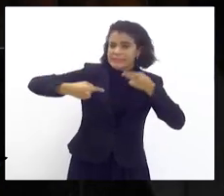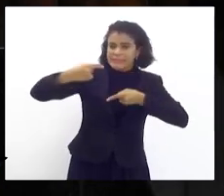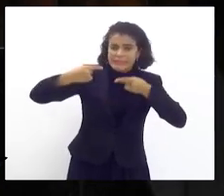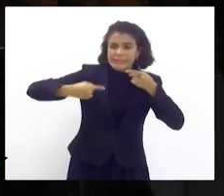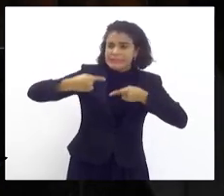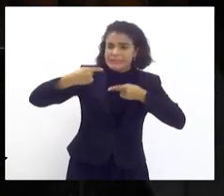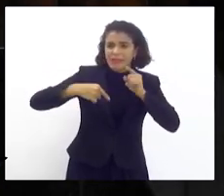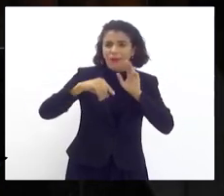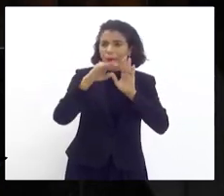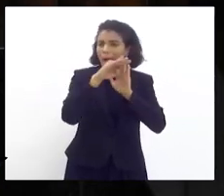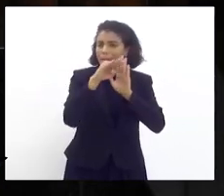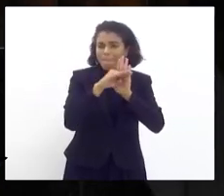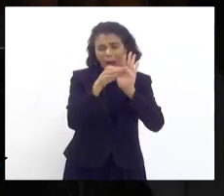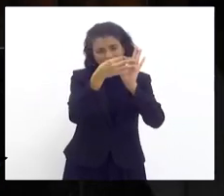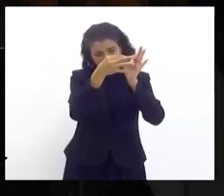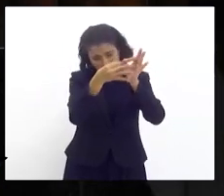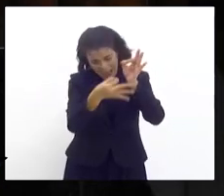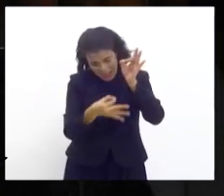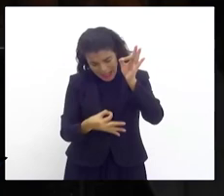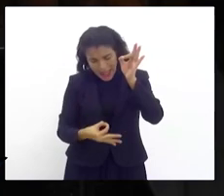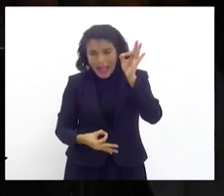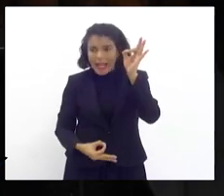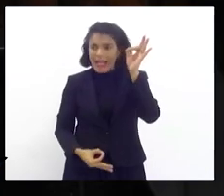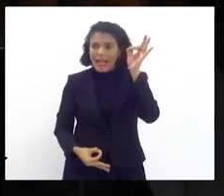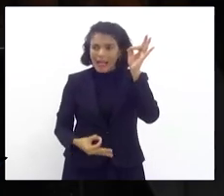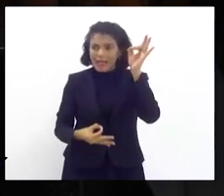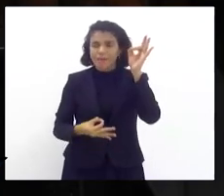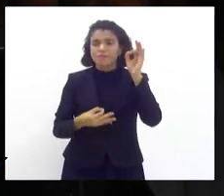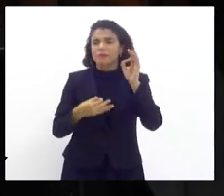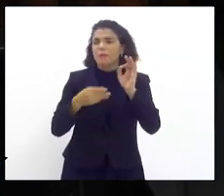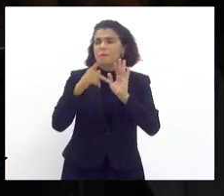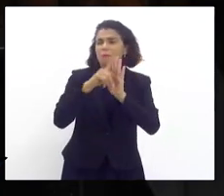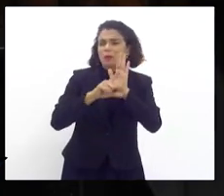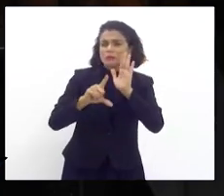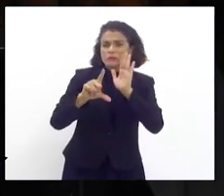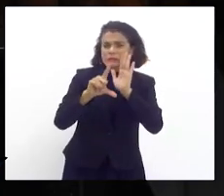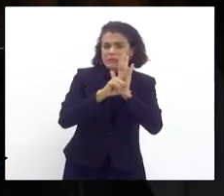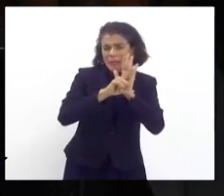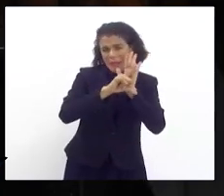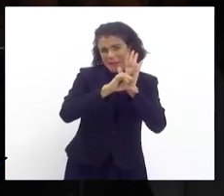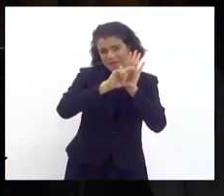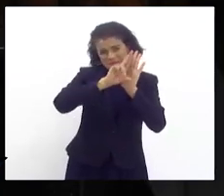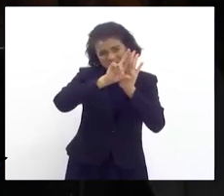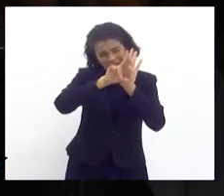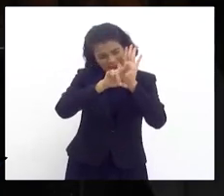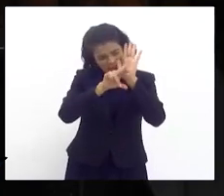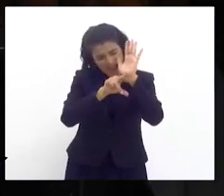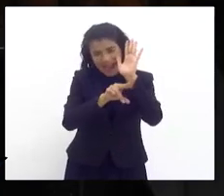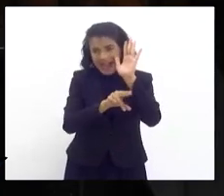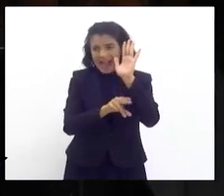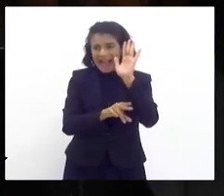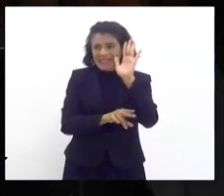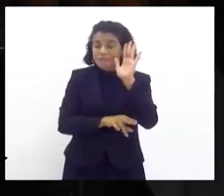pauta intensa, cheia de projetos polêmicos.